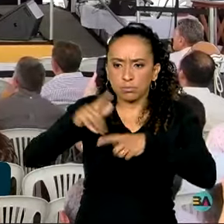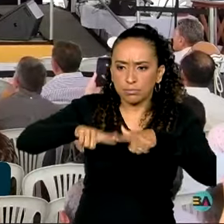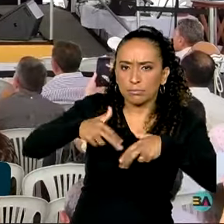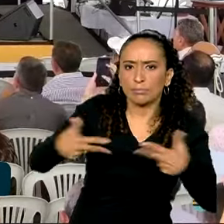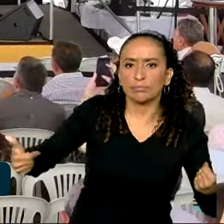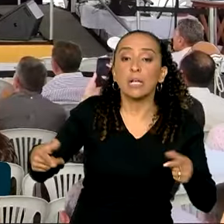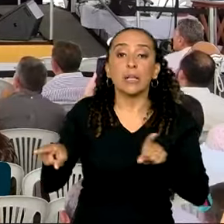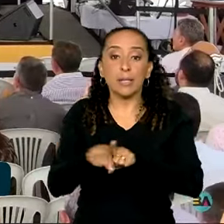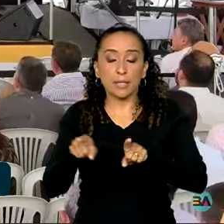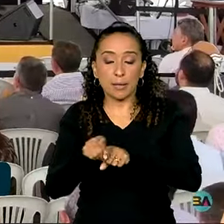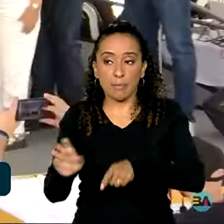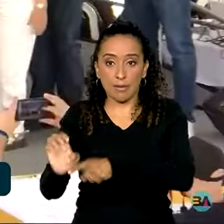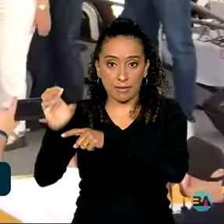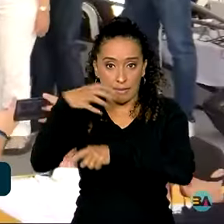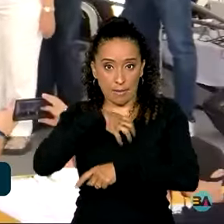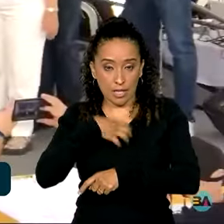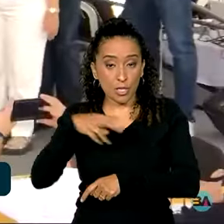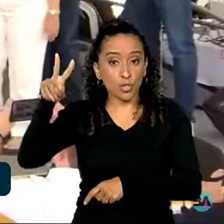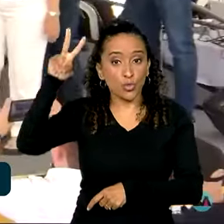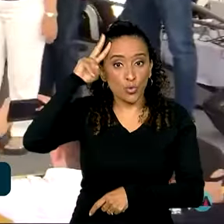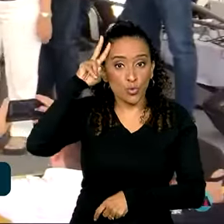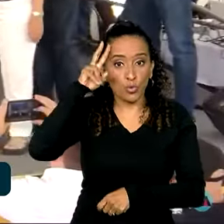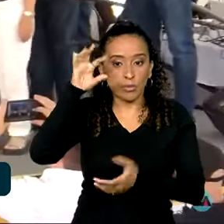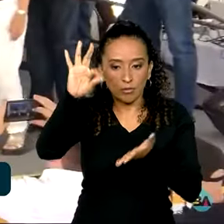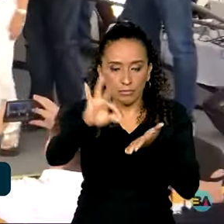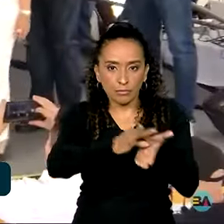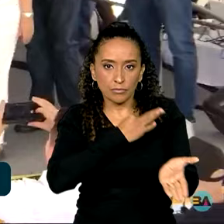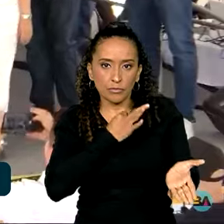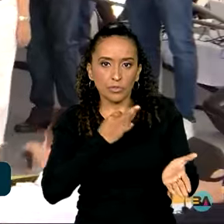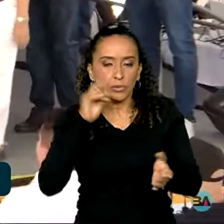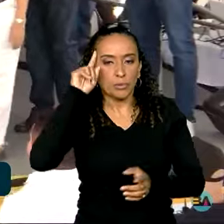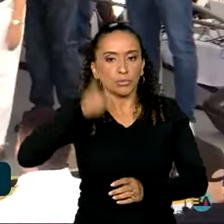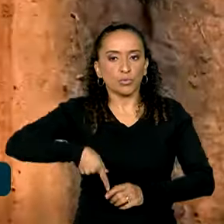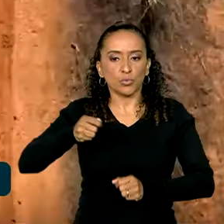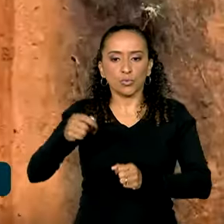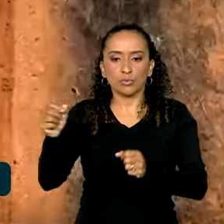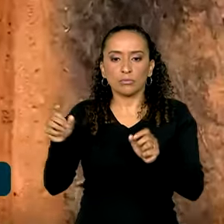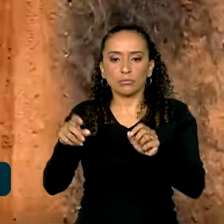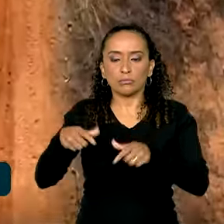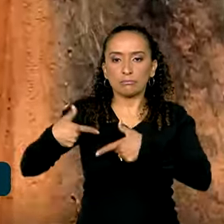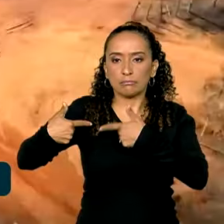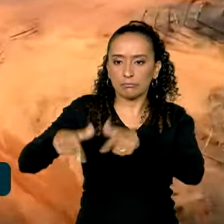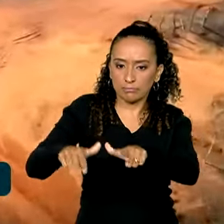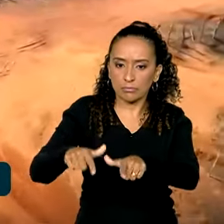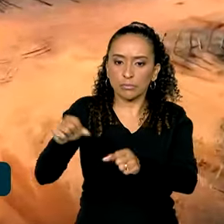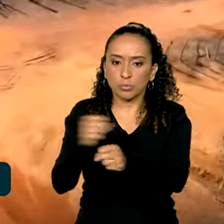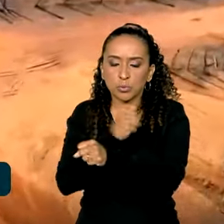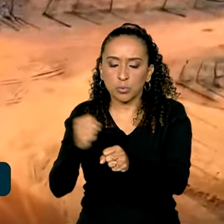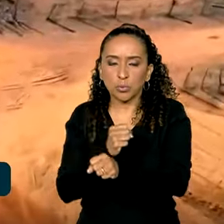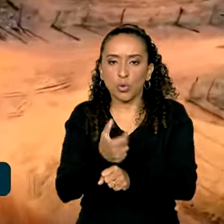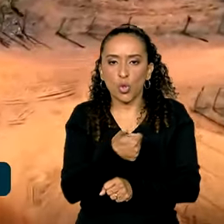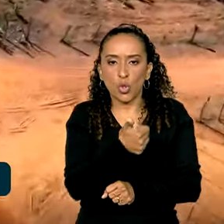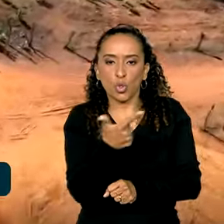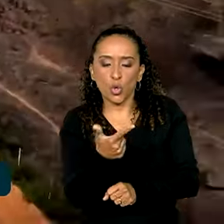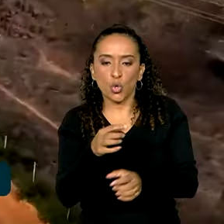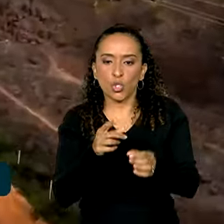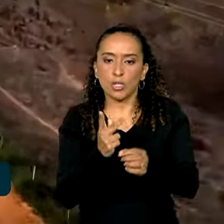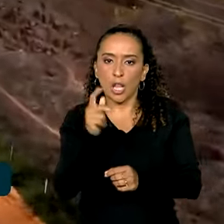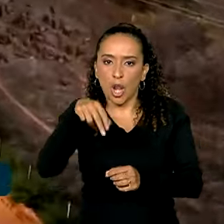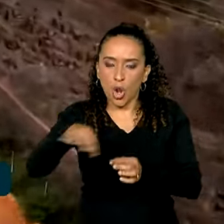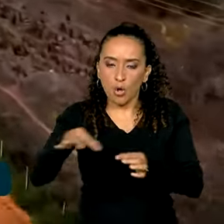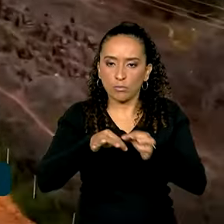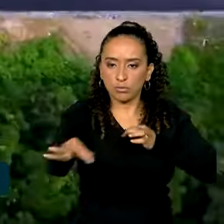Também na Bahia, nesta segunda-feira, foi assinado ordem de serviço para asfaltamento em 12 quilômetros da BR